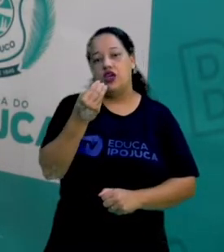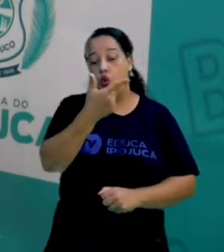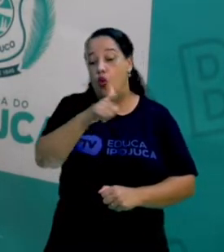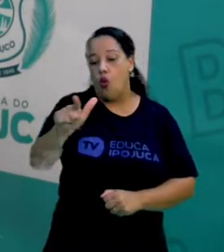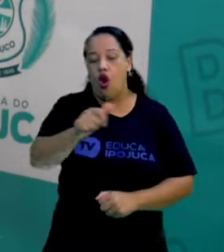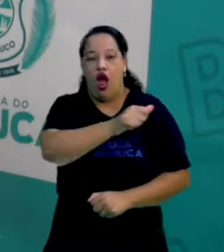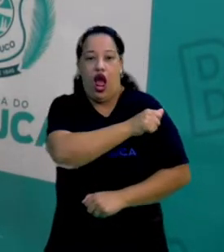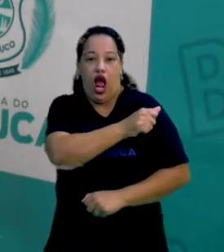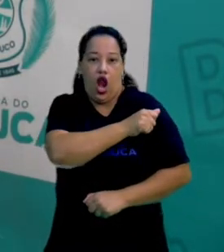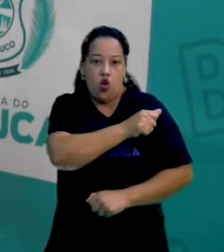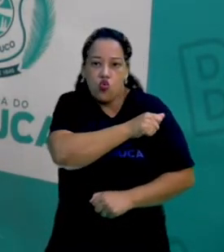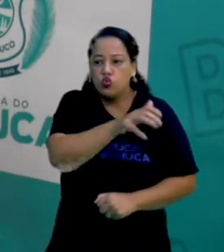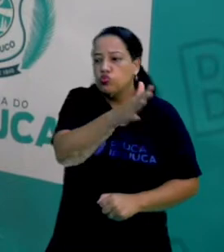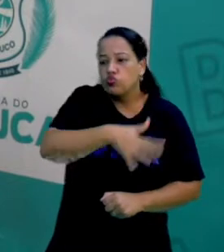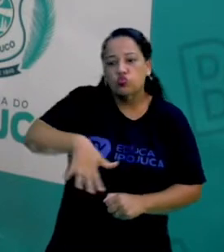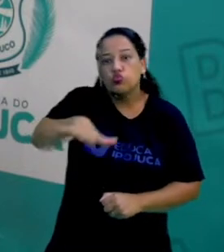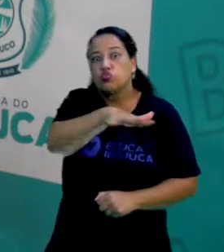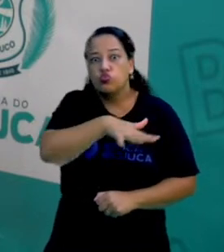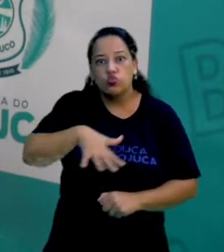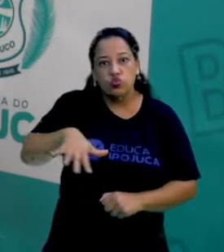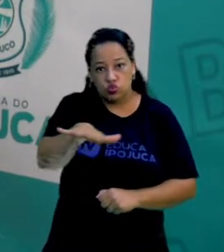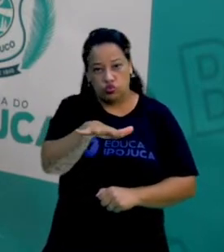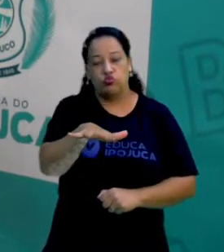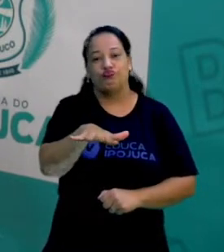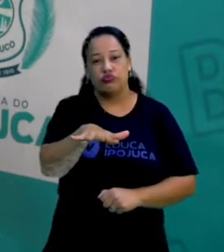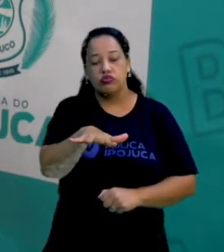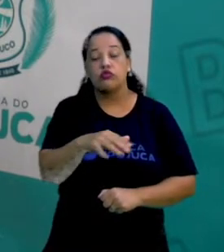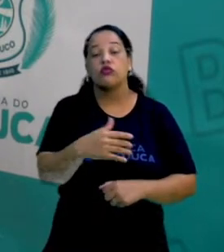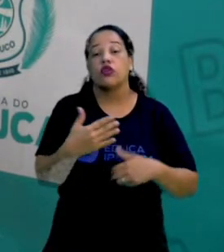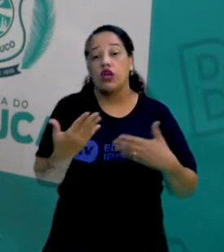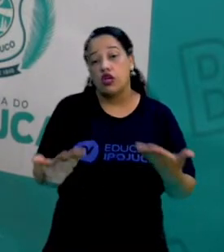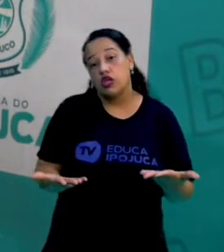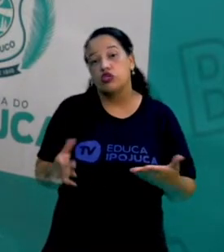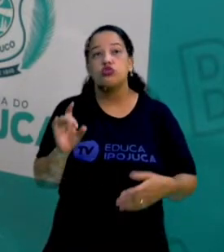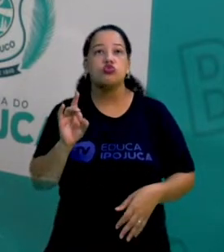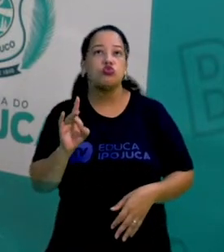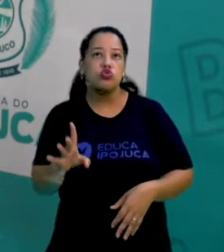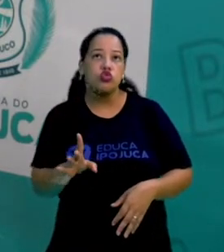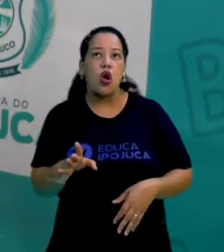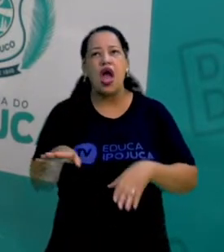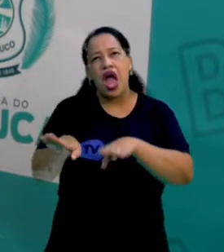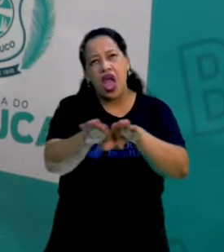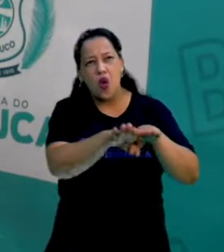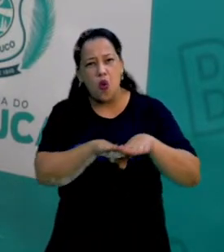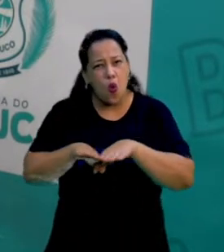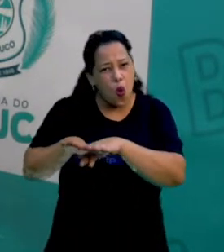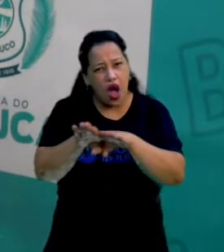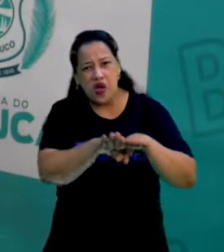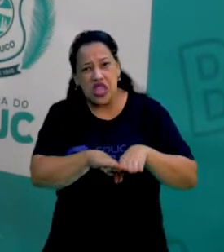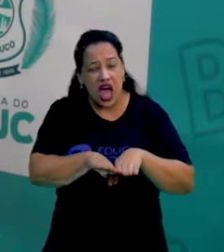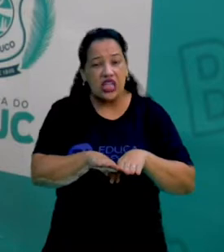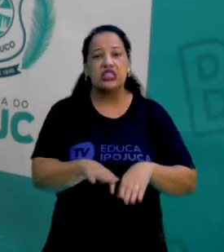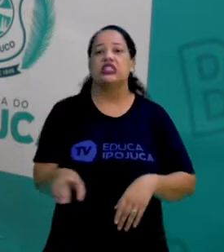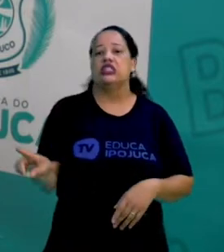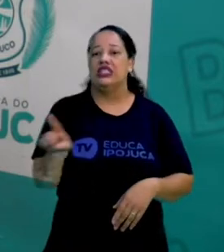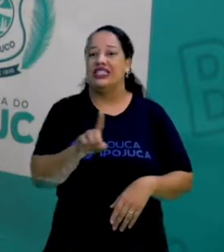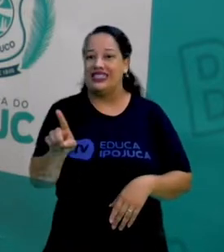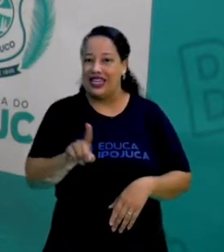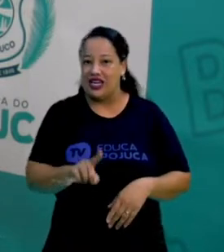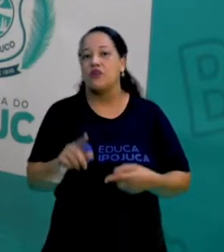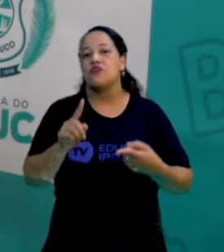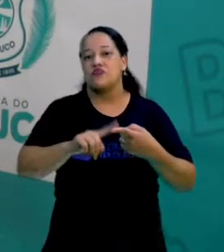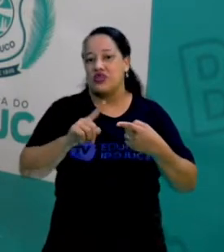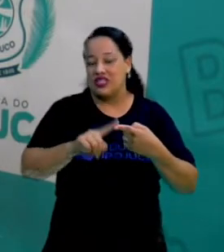também venham a ter. É uma questão, não é nem uma questão de igualdade, mas sim uma questão de